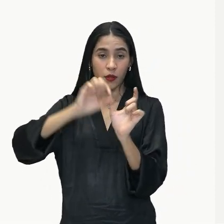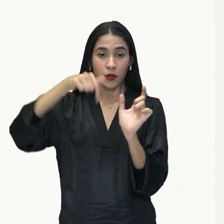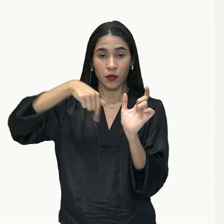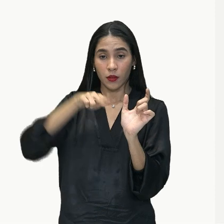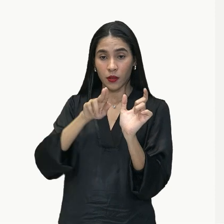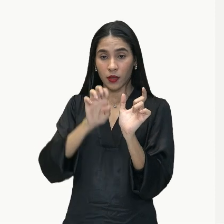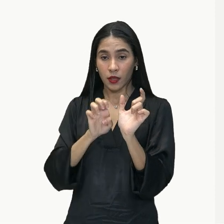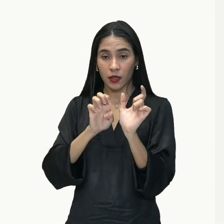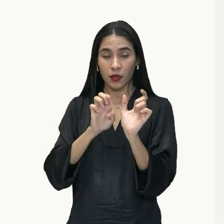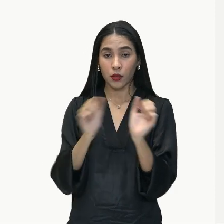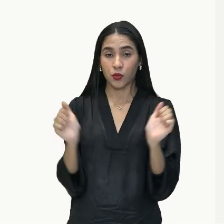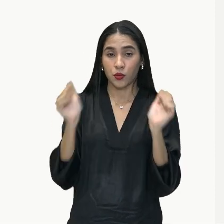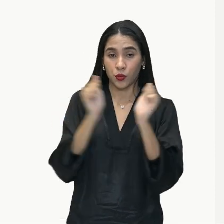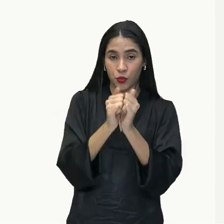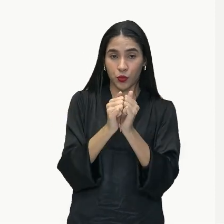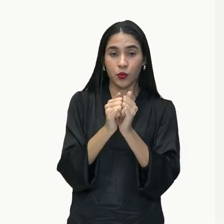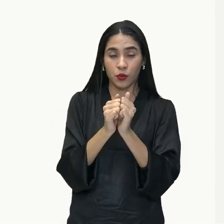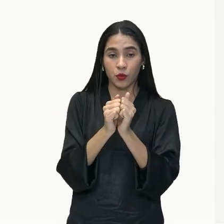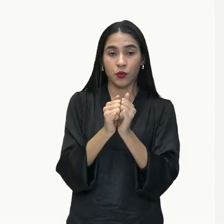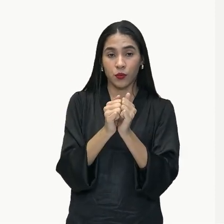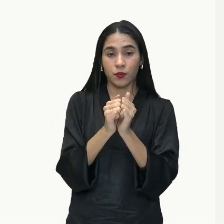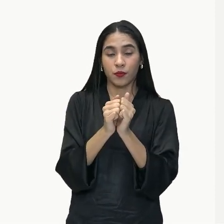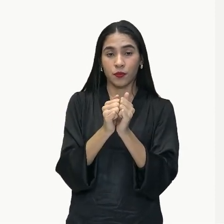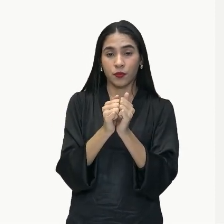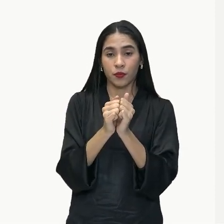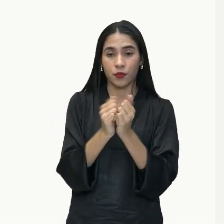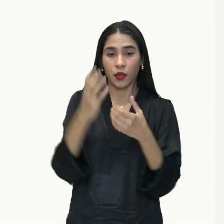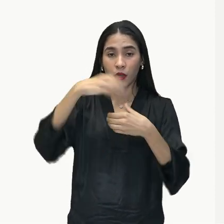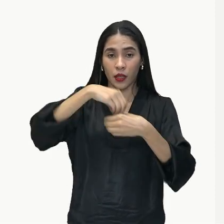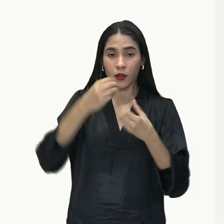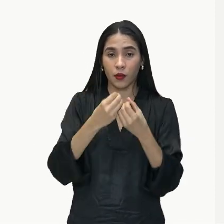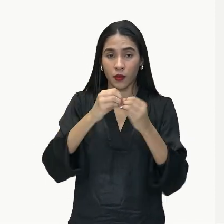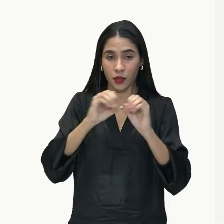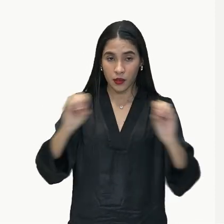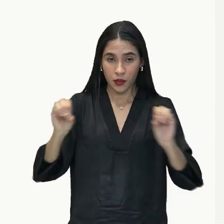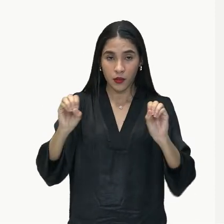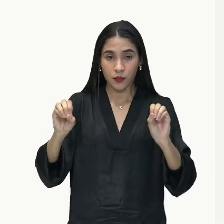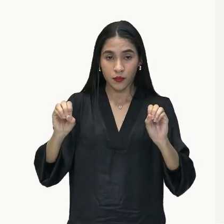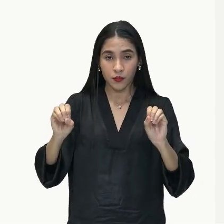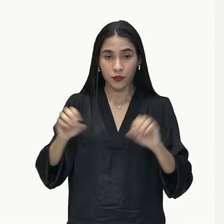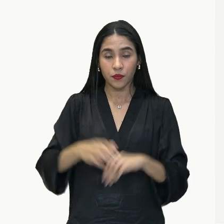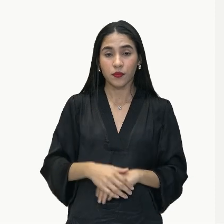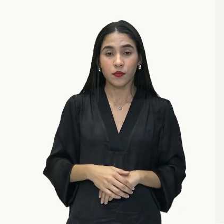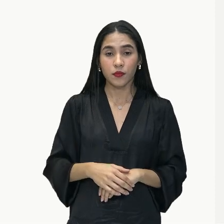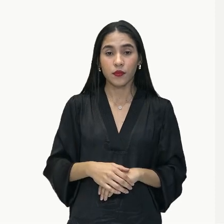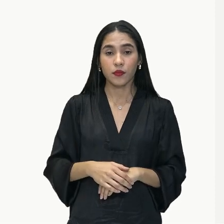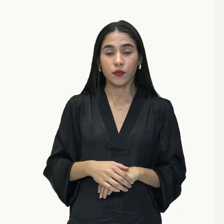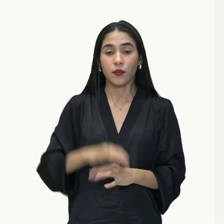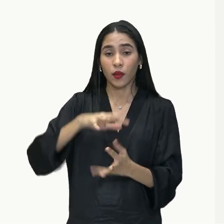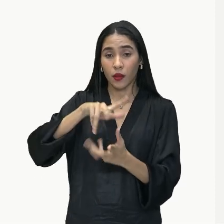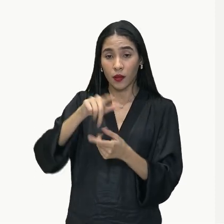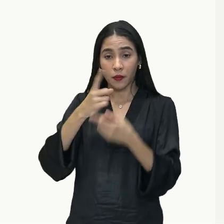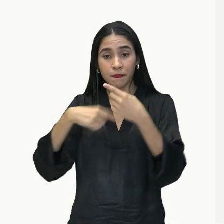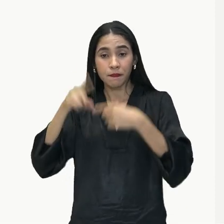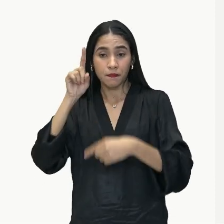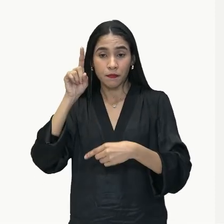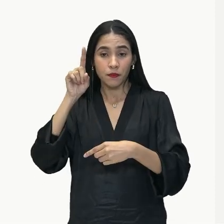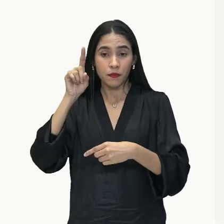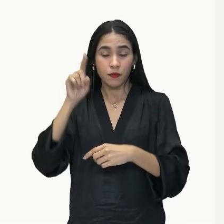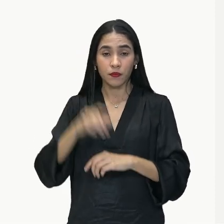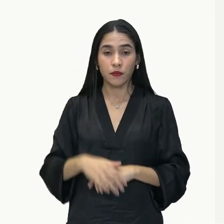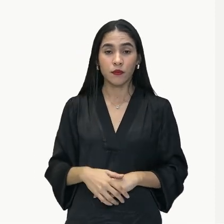juntas aqui, introduzindo a oração de que a humanidade evoluirá,